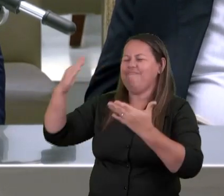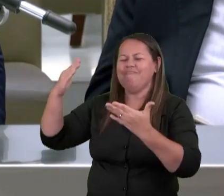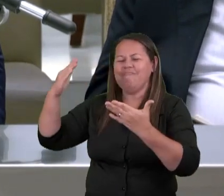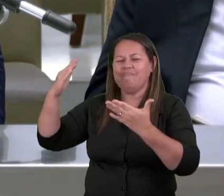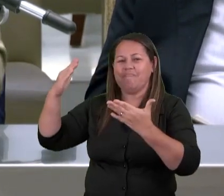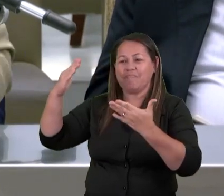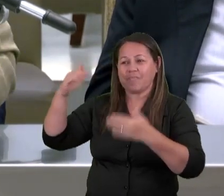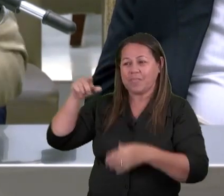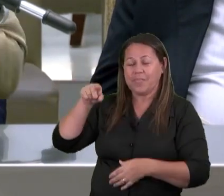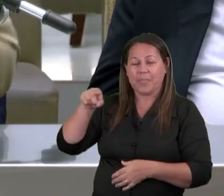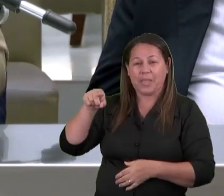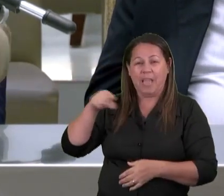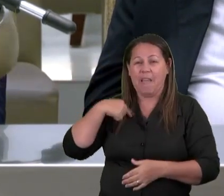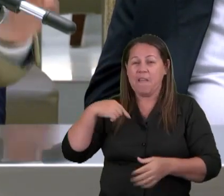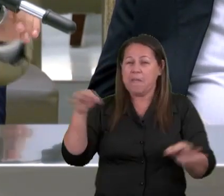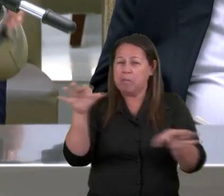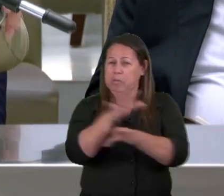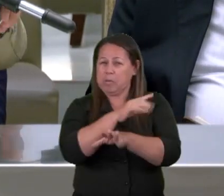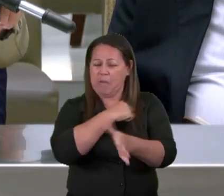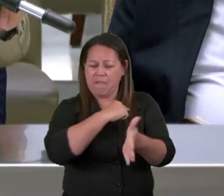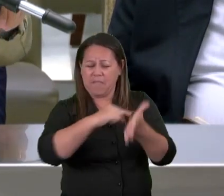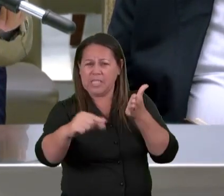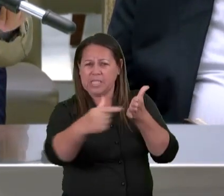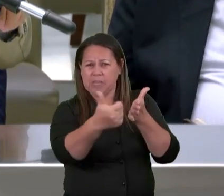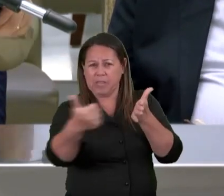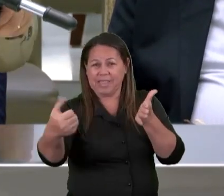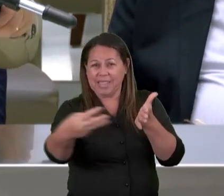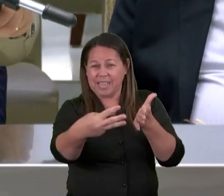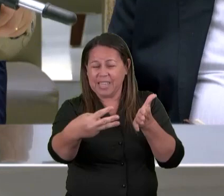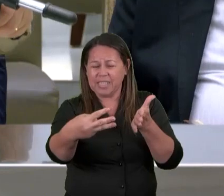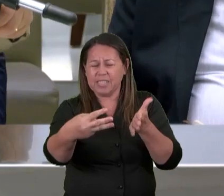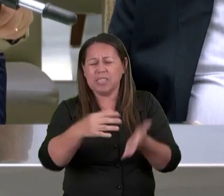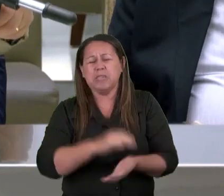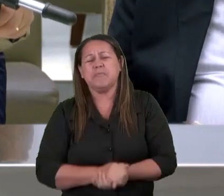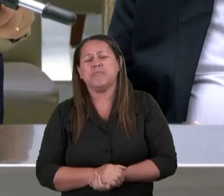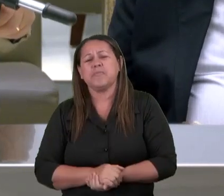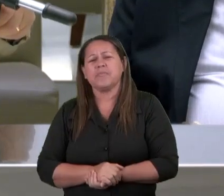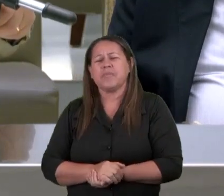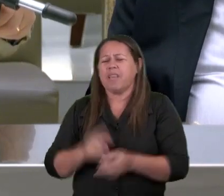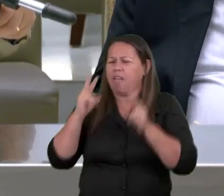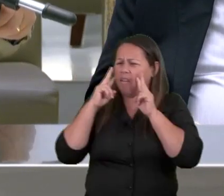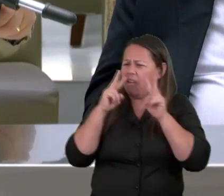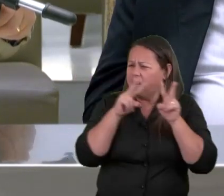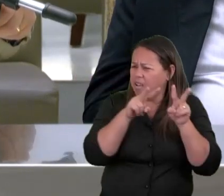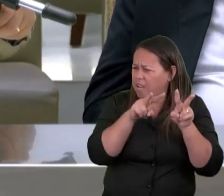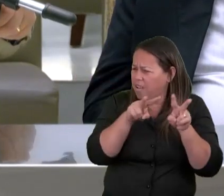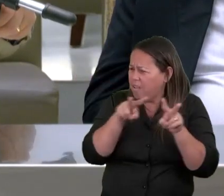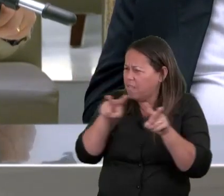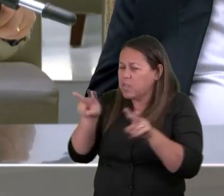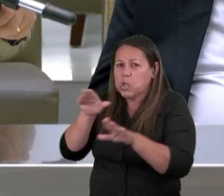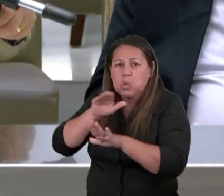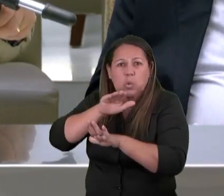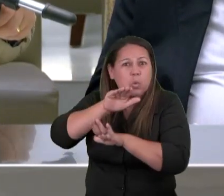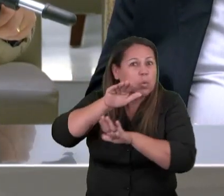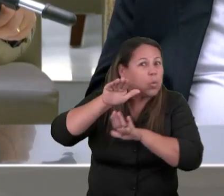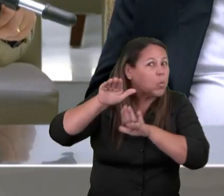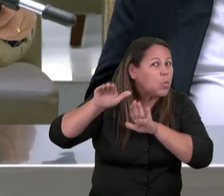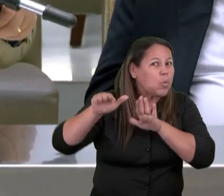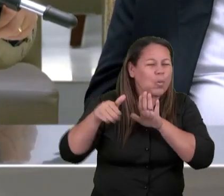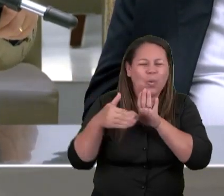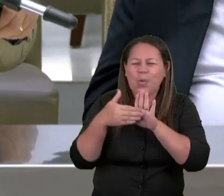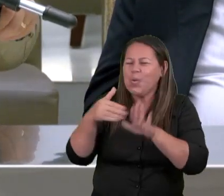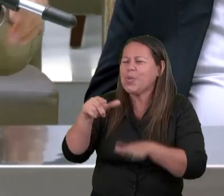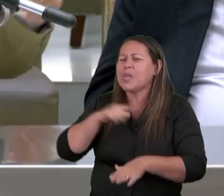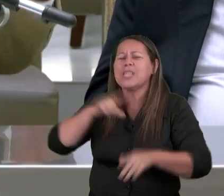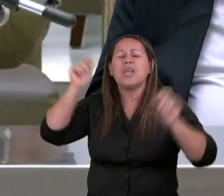Para concluir Versículo de número 13 E ouvi A toda criatura Que